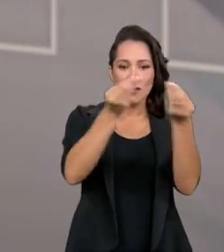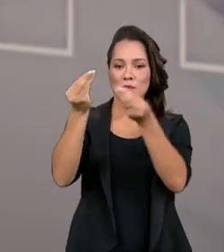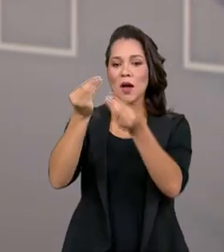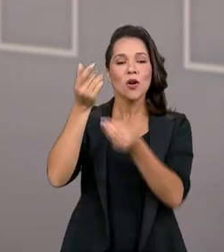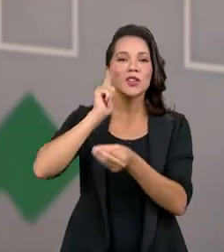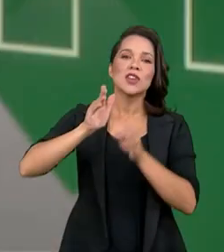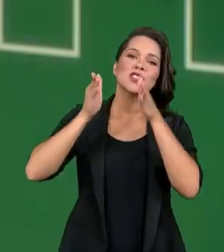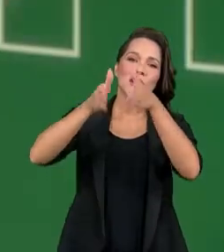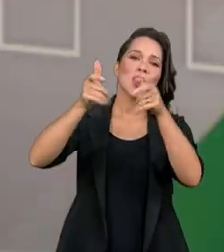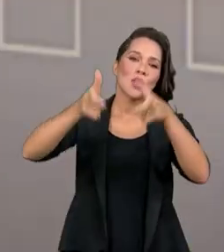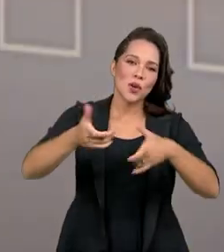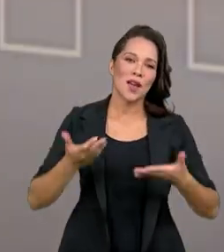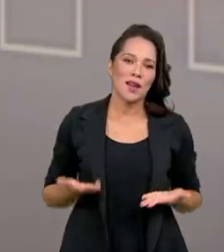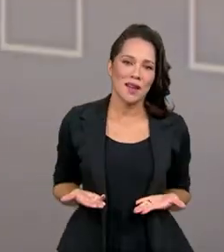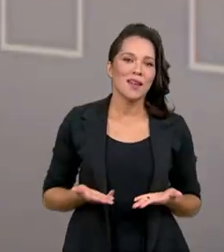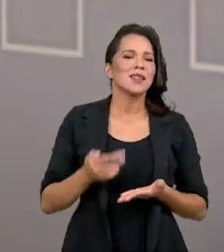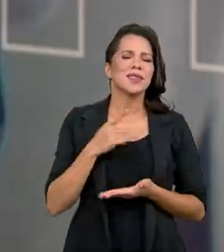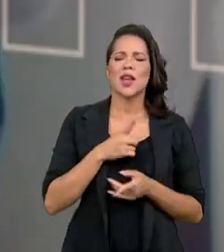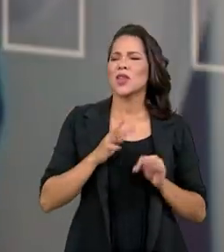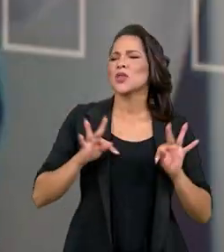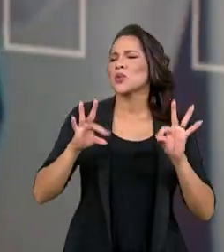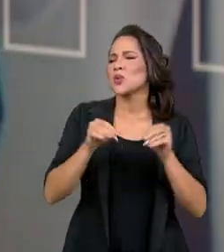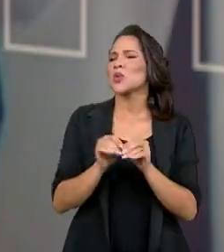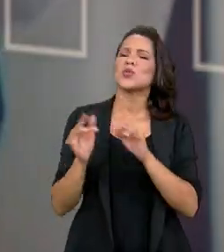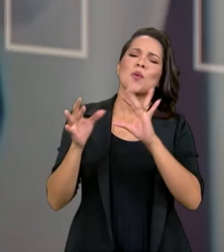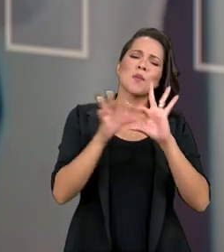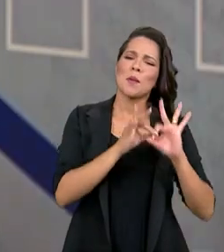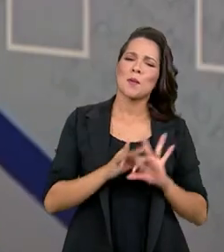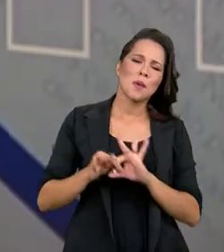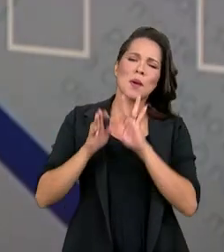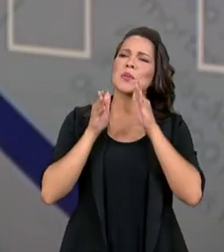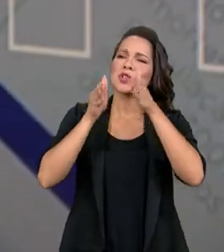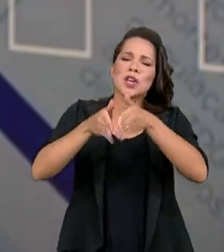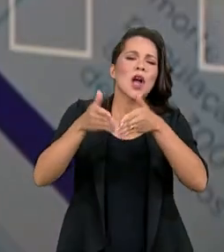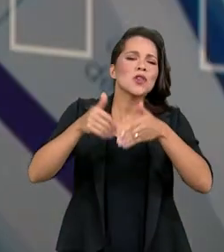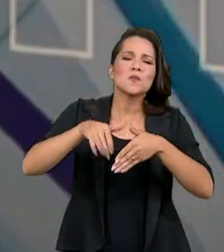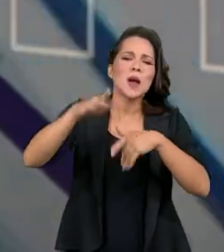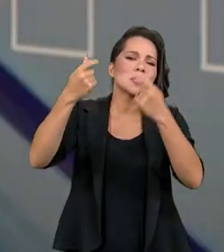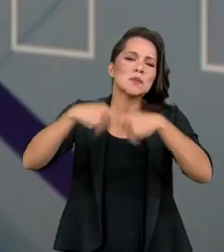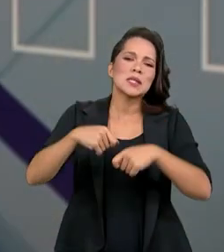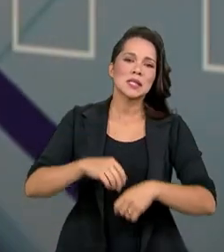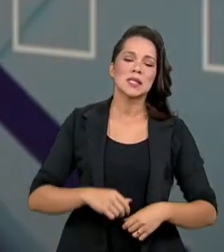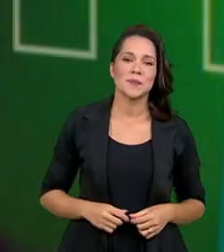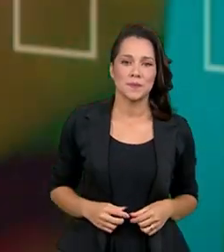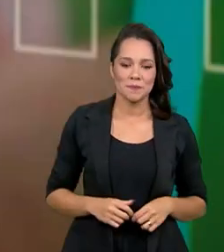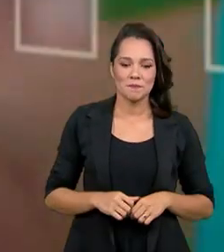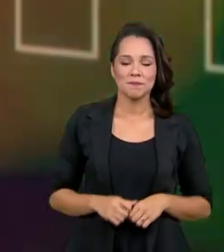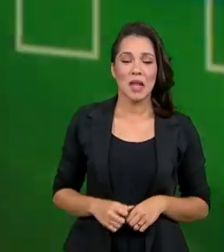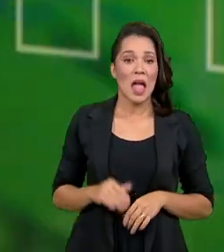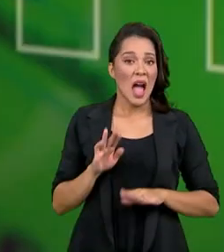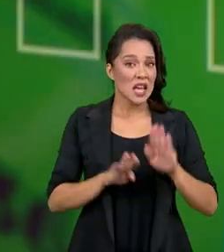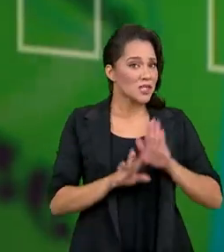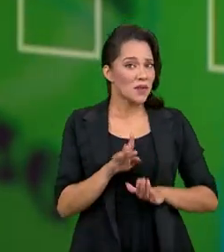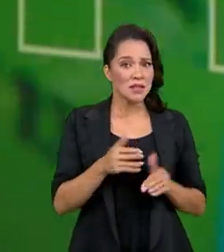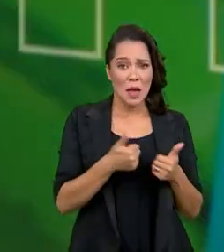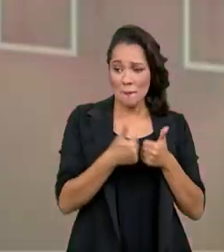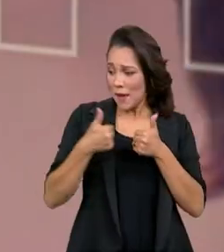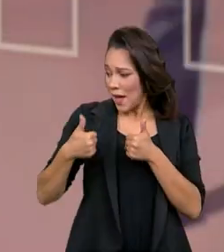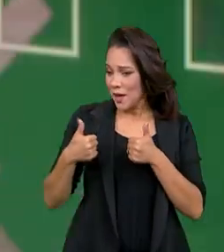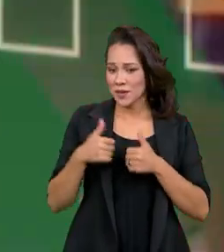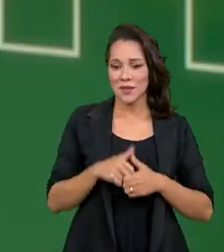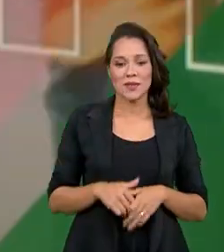e consegue fazer toda essa conexão para que realmente chegue aonde está sendo mais solicitado. Muitas vezes é ao lado,